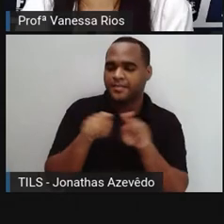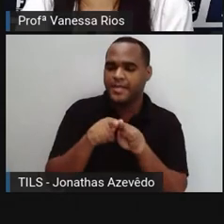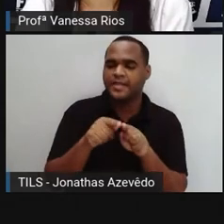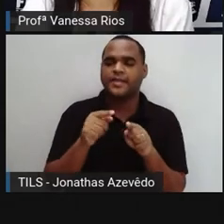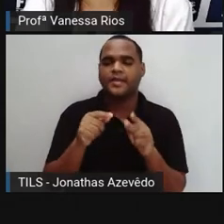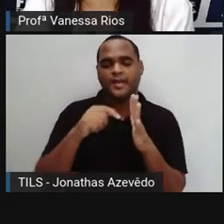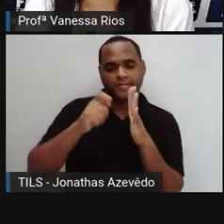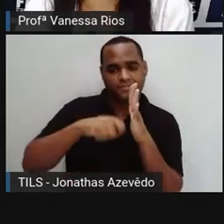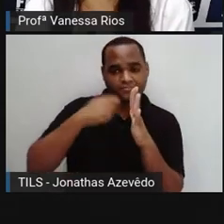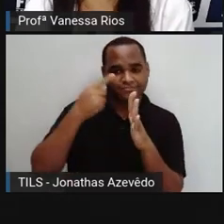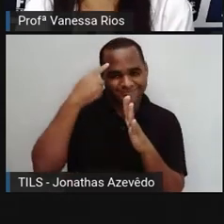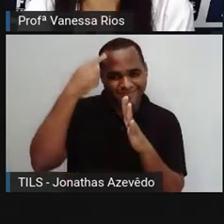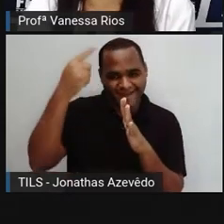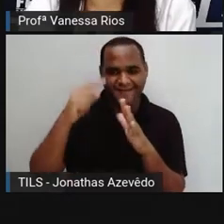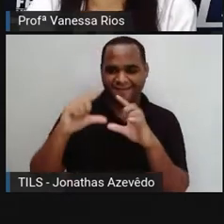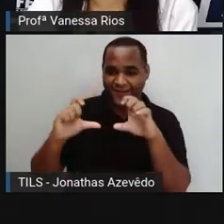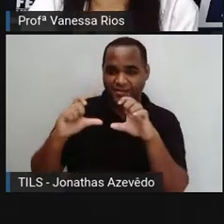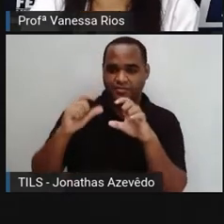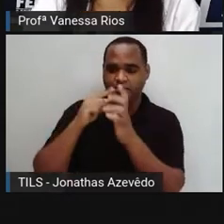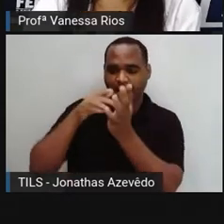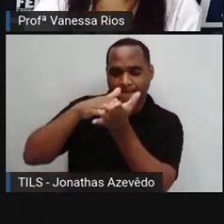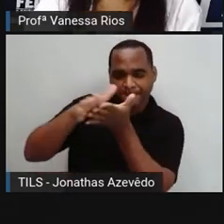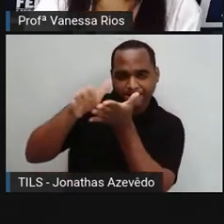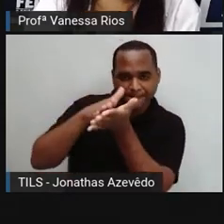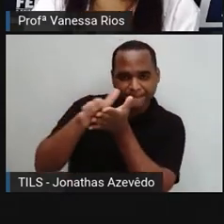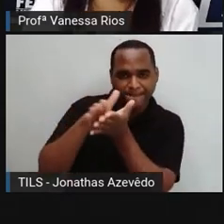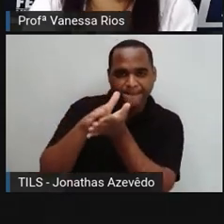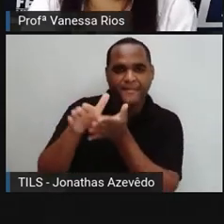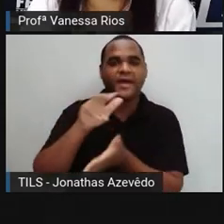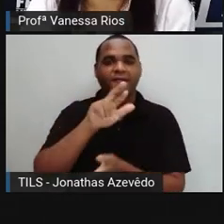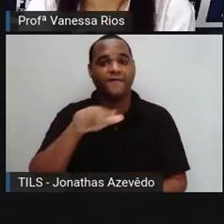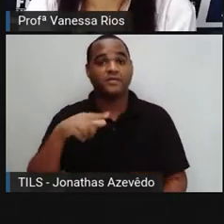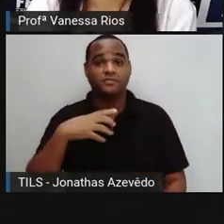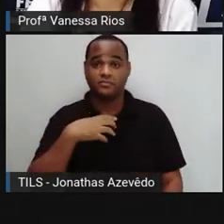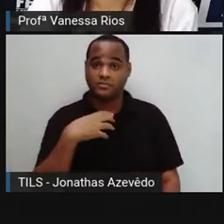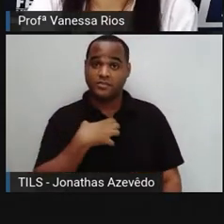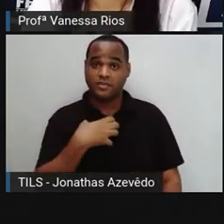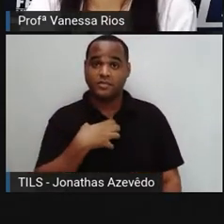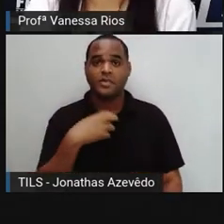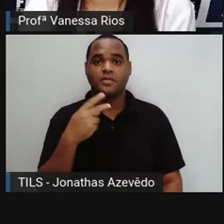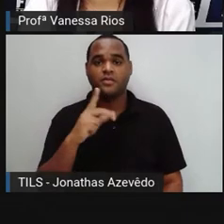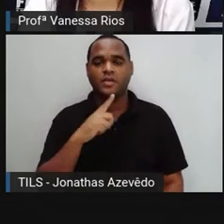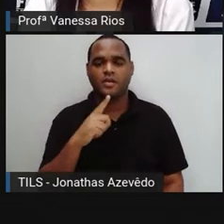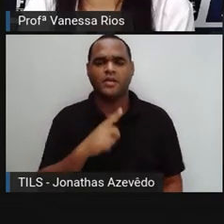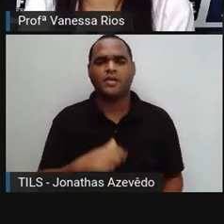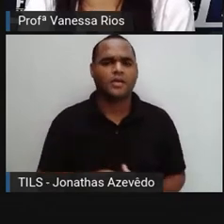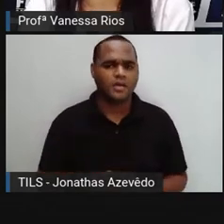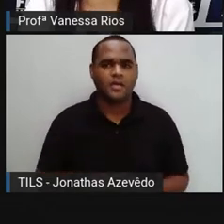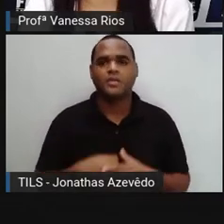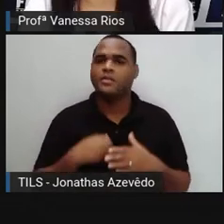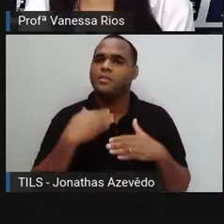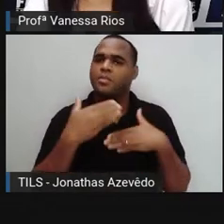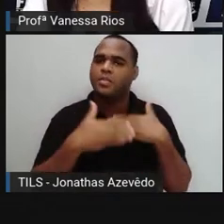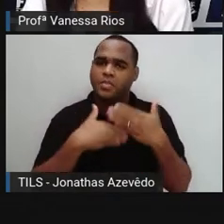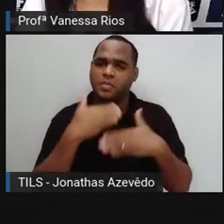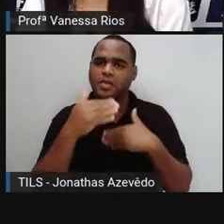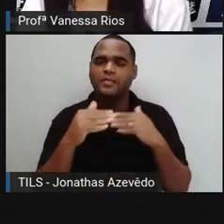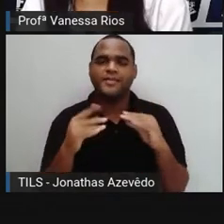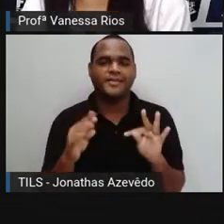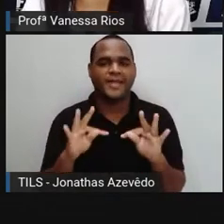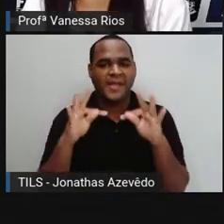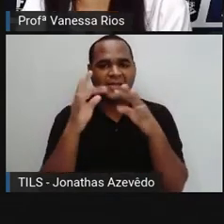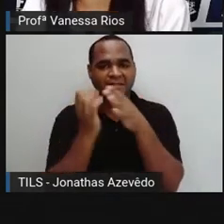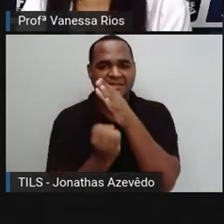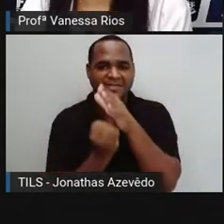registro impresso de determinadas situações. Então, tudo vai se avançando, as tecnologias vão